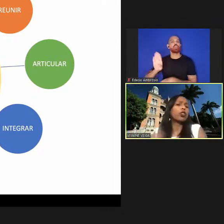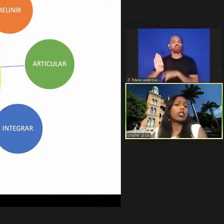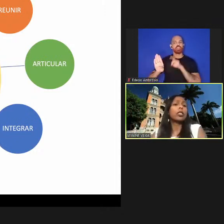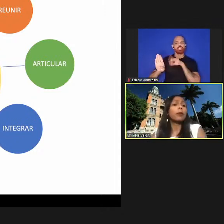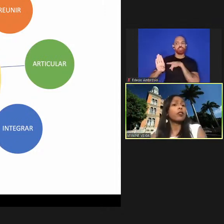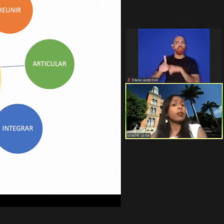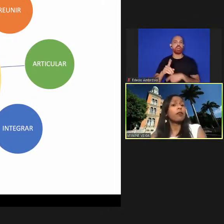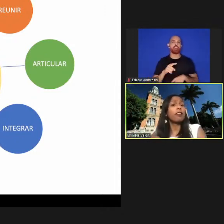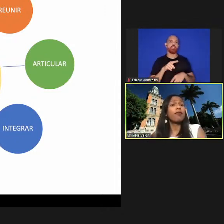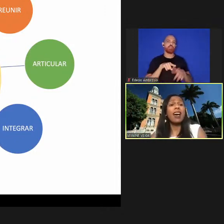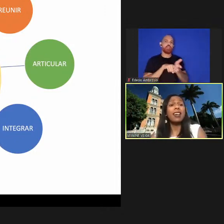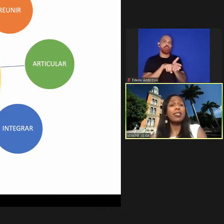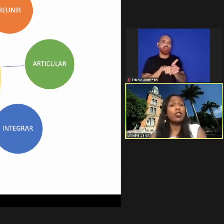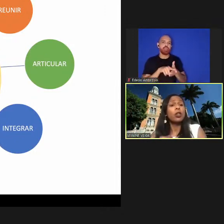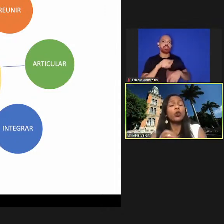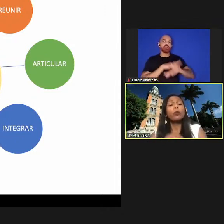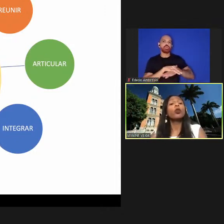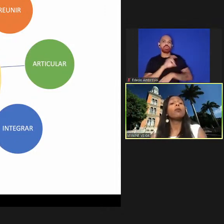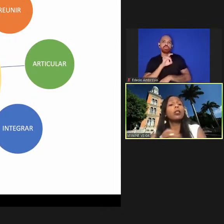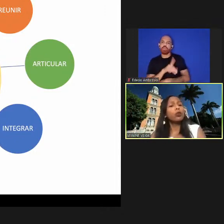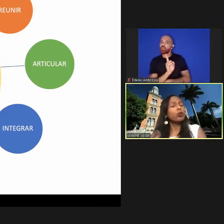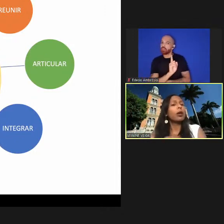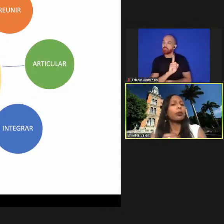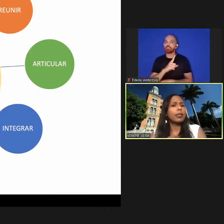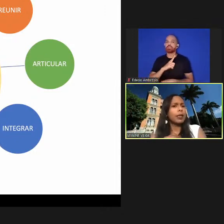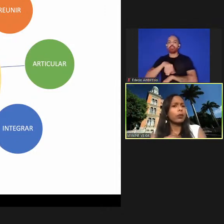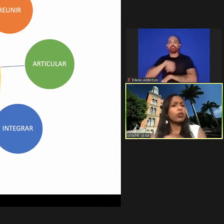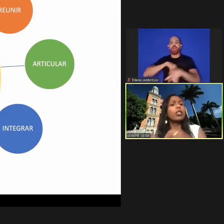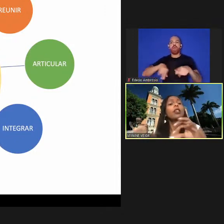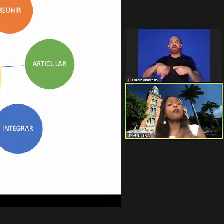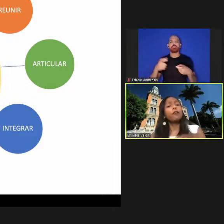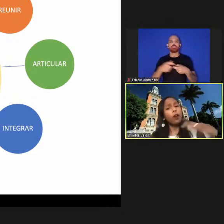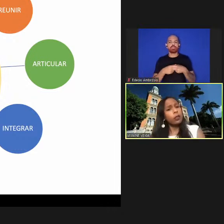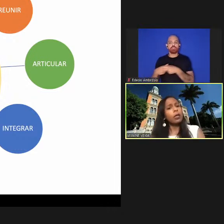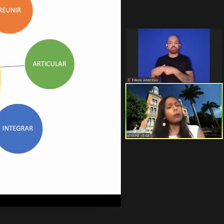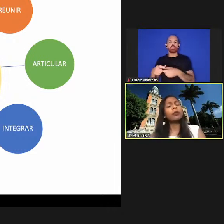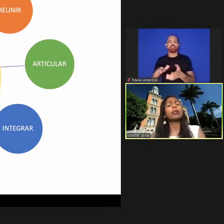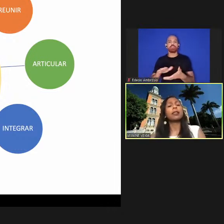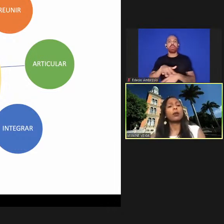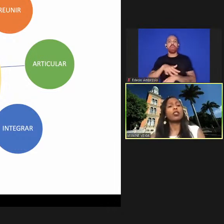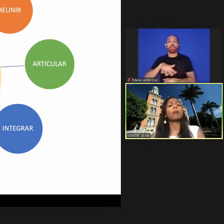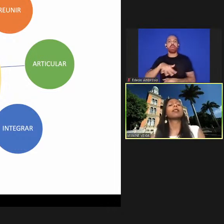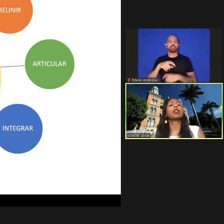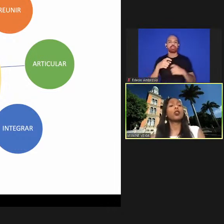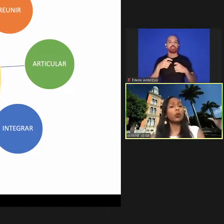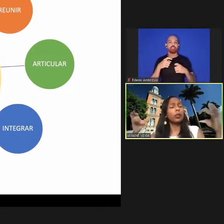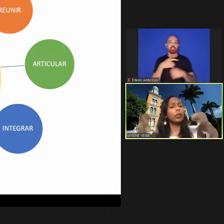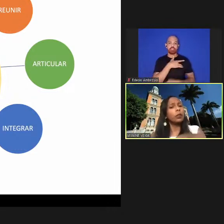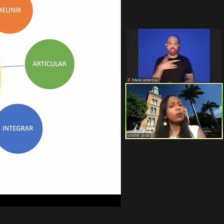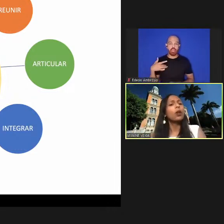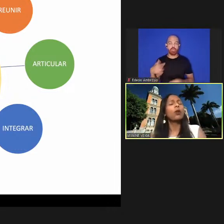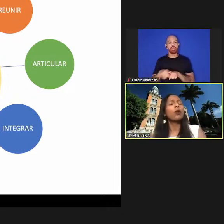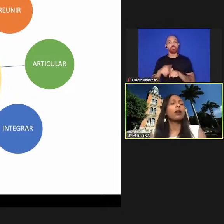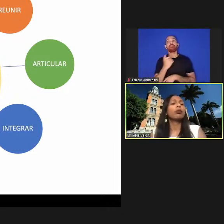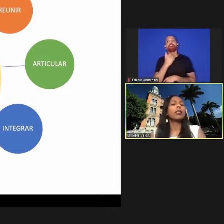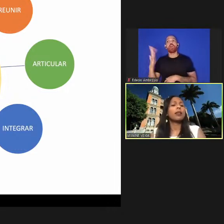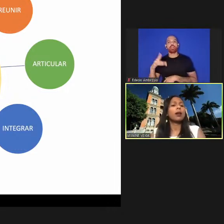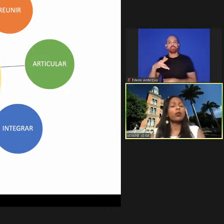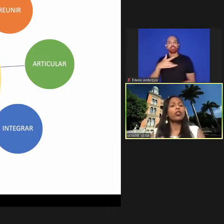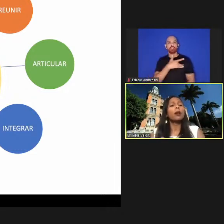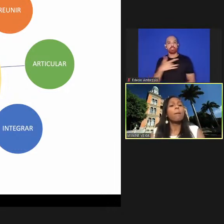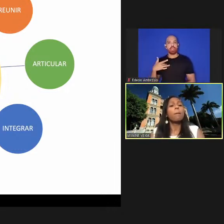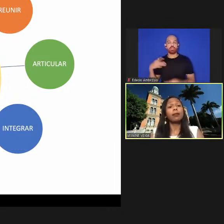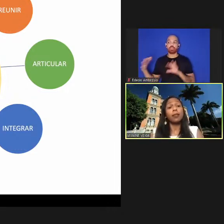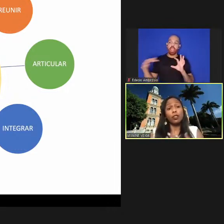epidemiologia mas você vê vários subdomínios do campo da saúde e fora do campo da saúde também se articulando com o campo da